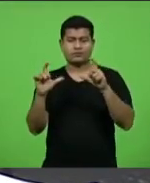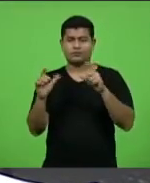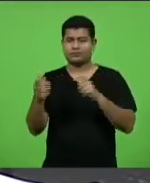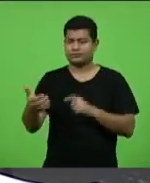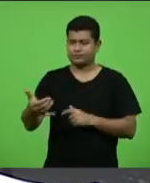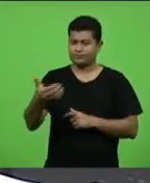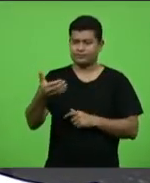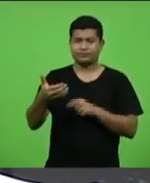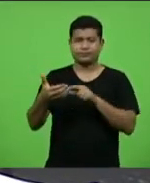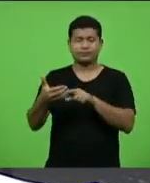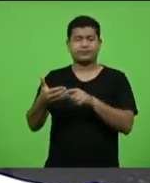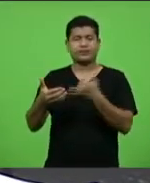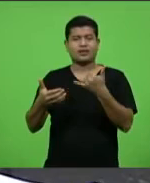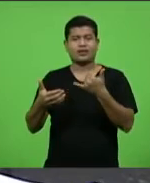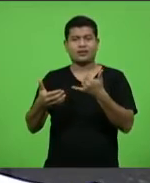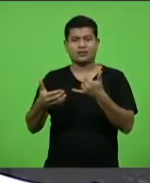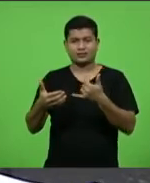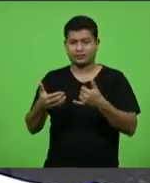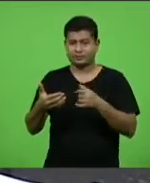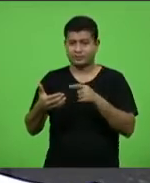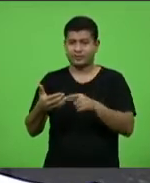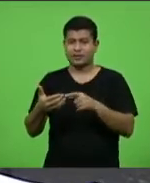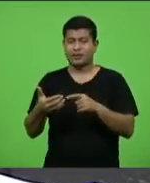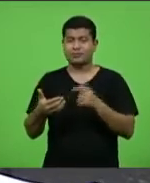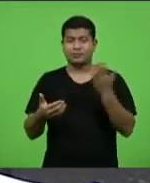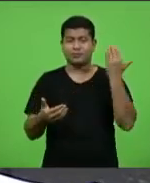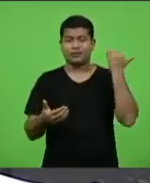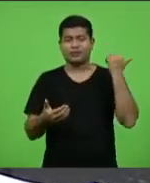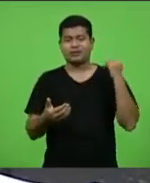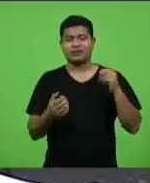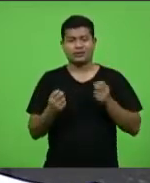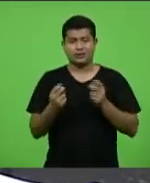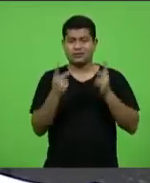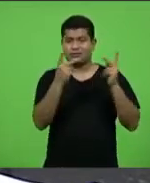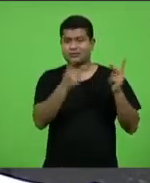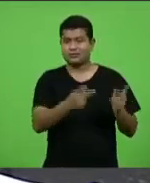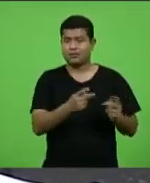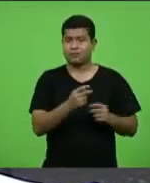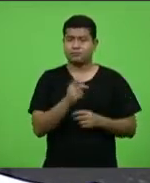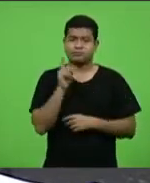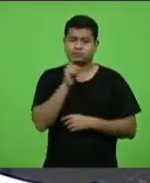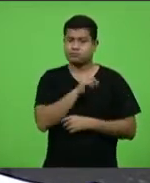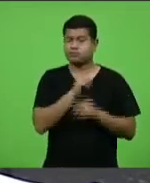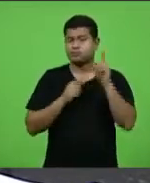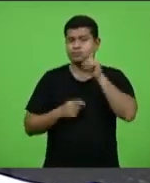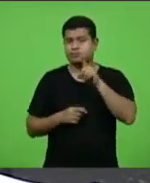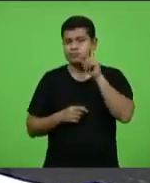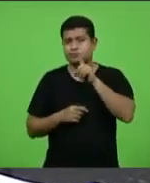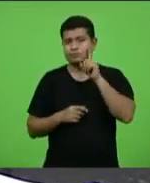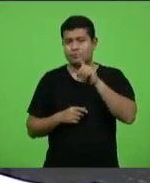vindo dos Estados Unidos de um amigo do seu